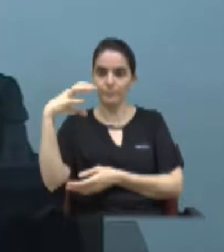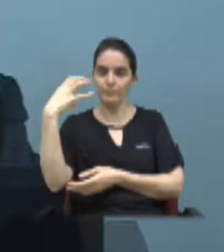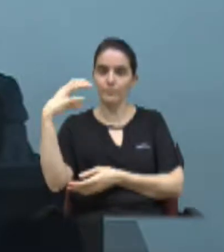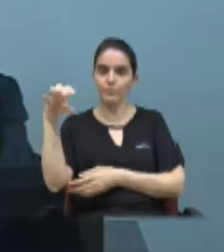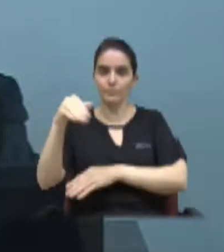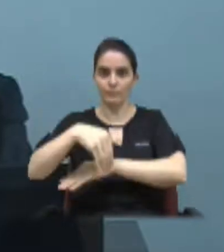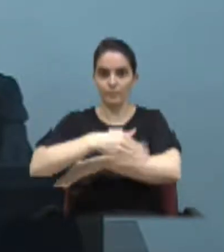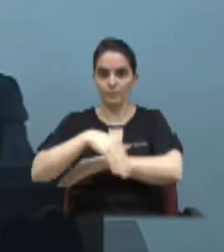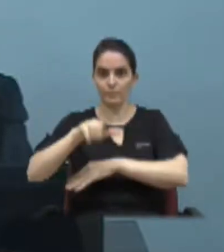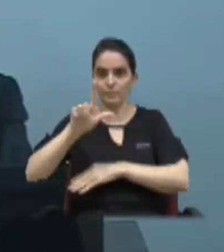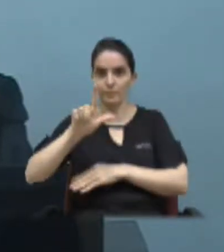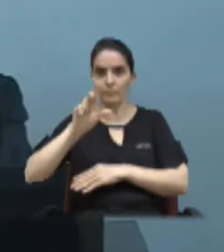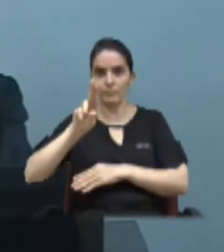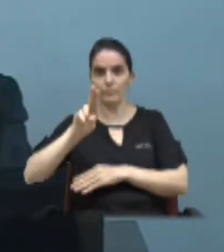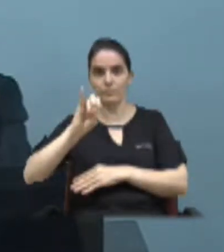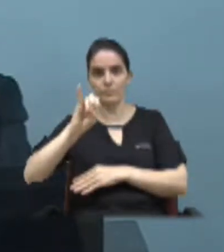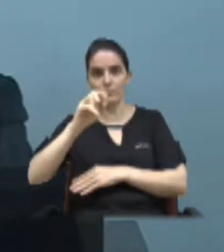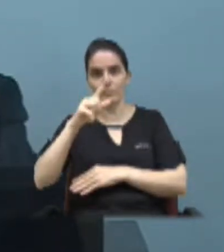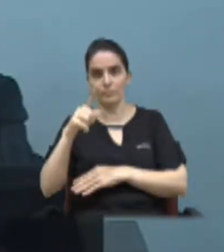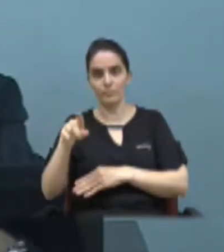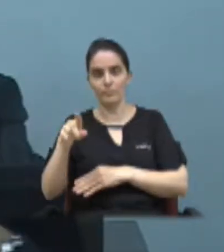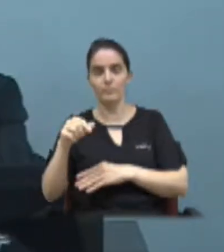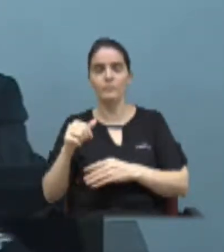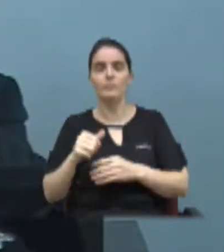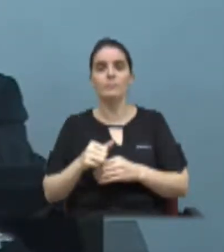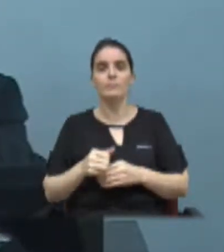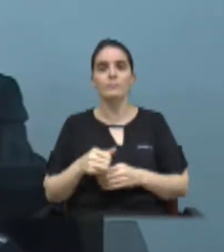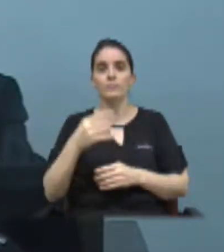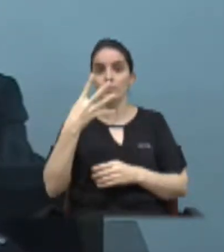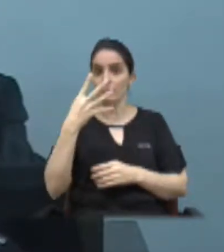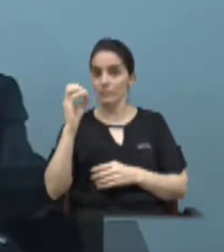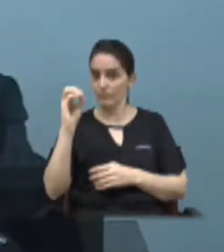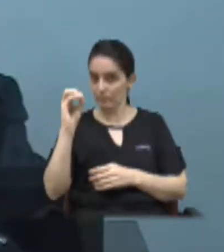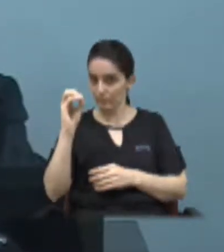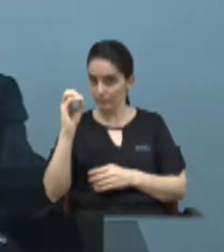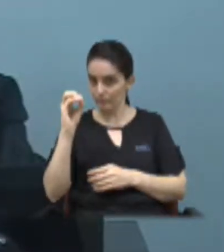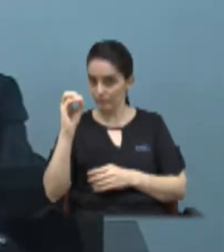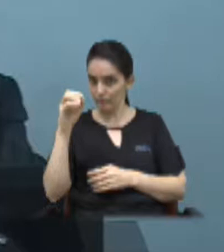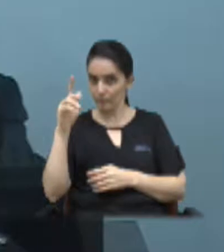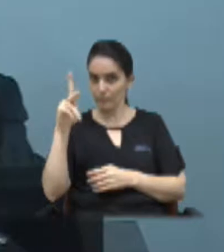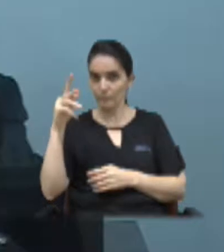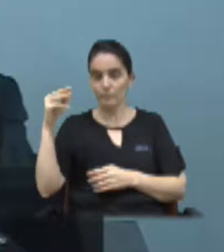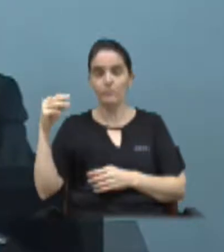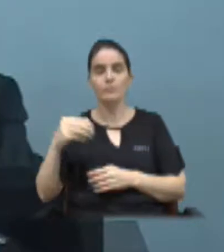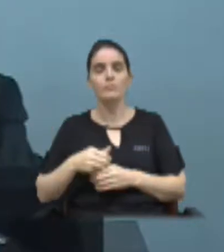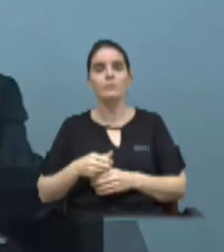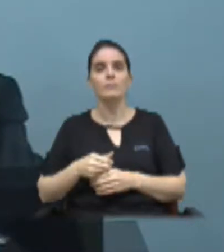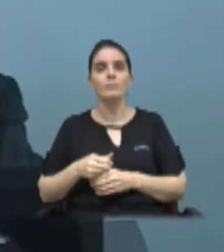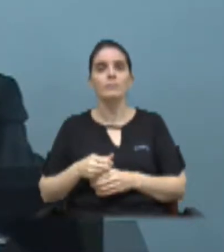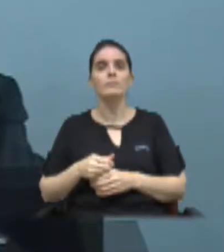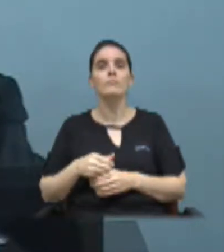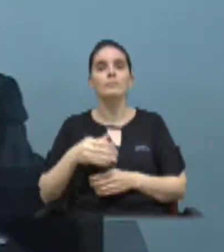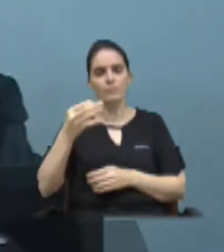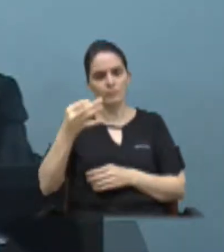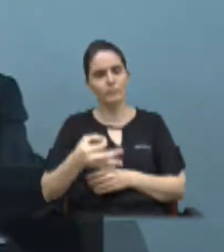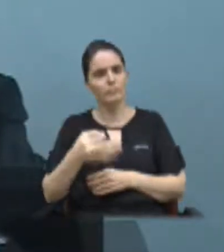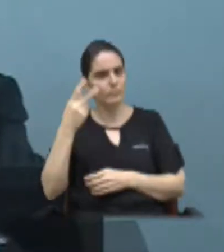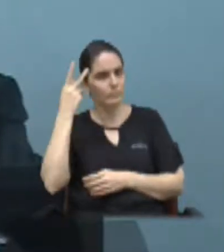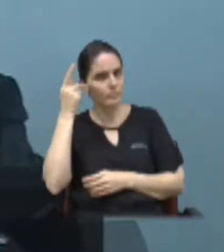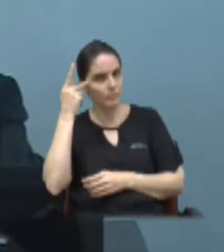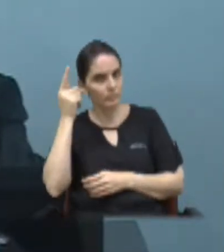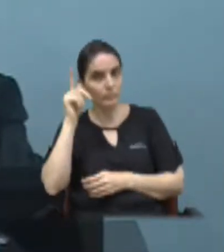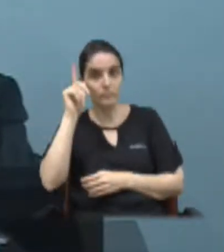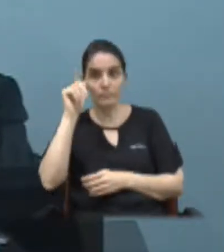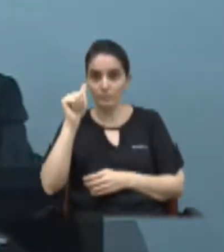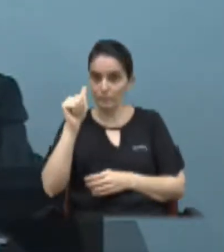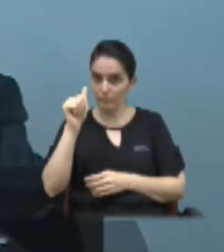Pântano programado para limitar a velocidade em 40 por hora estava funcionando regularmente. Segundo a inspeção